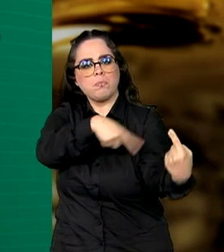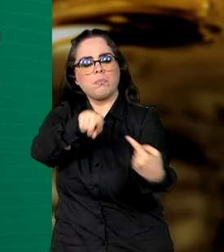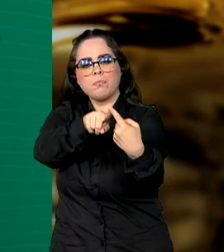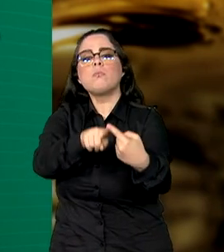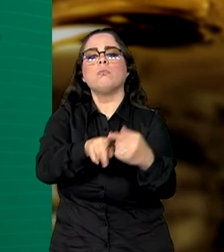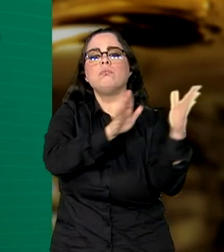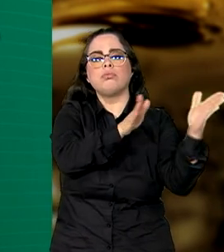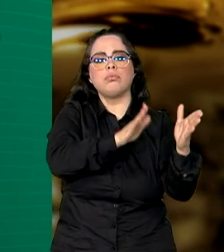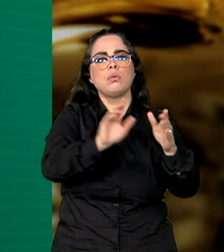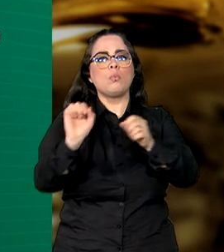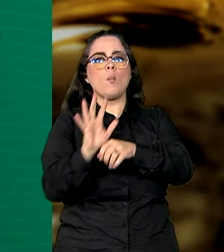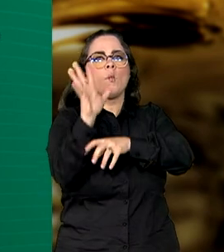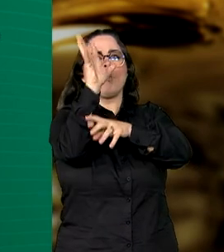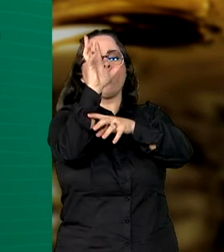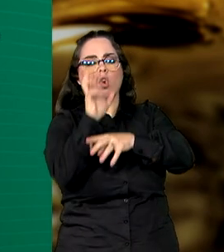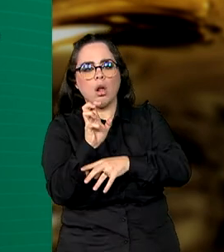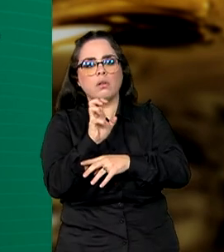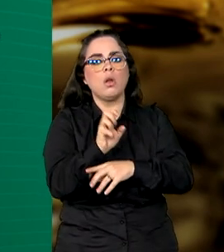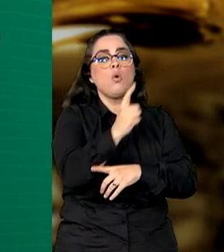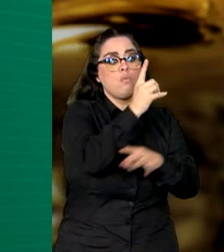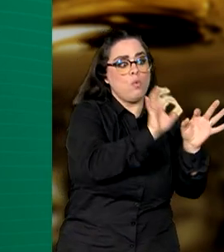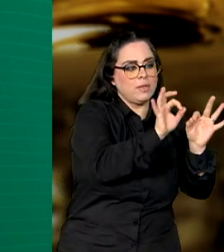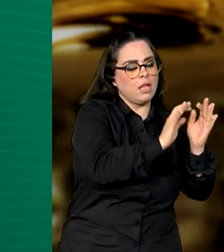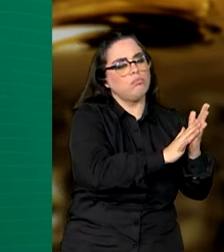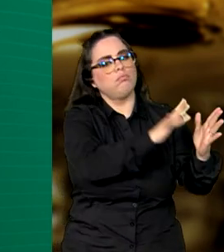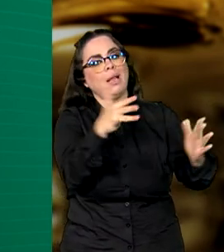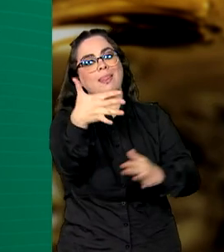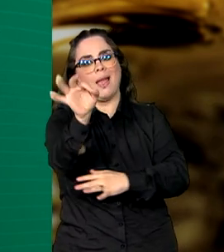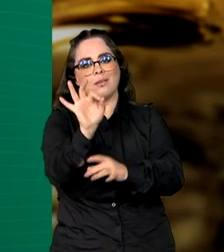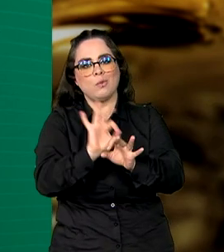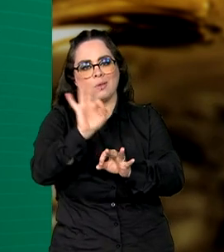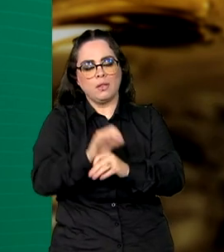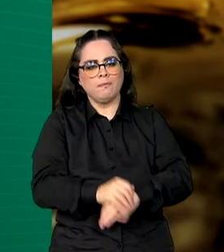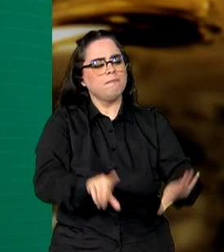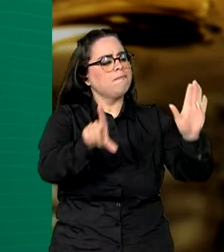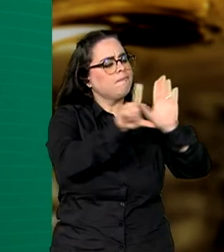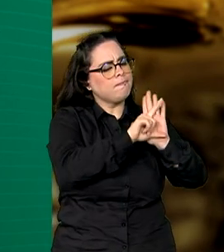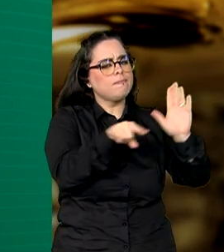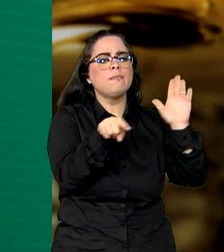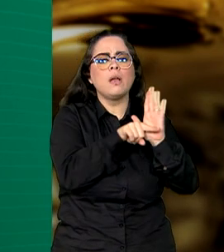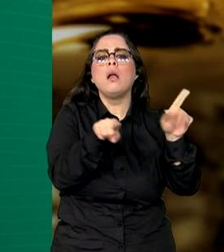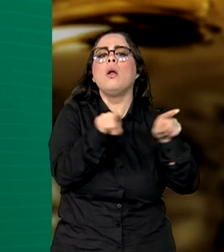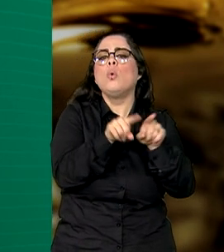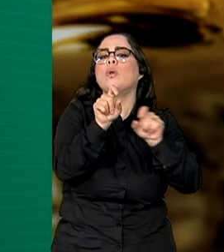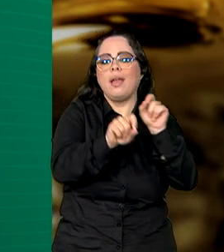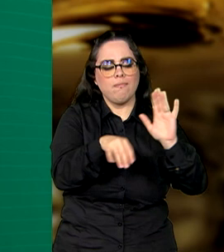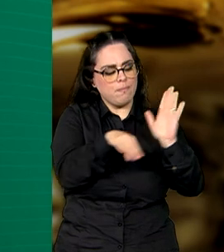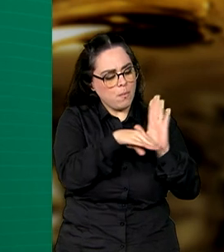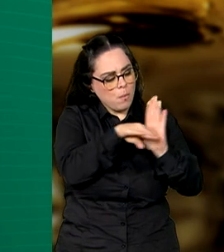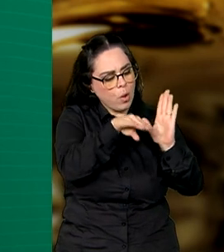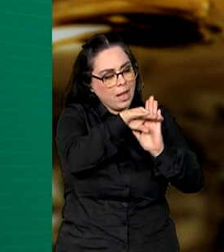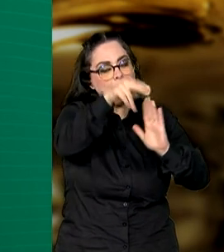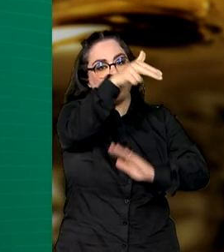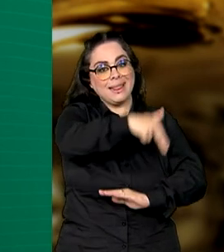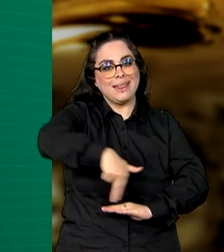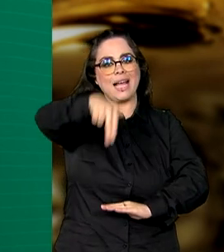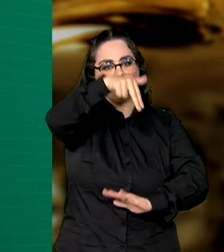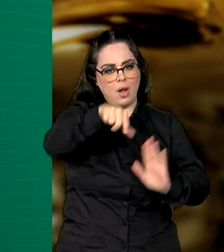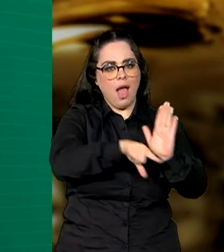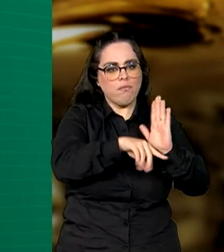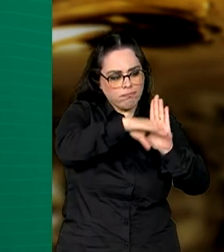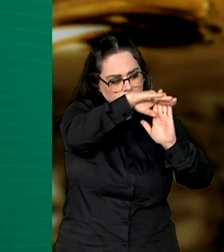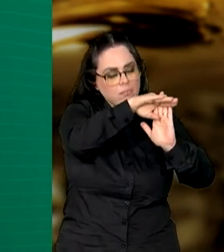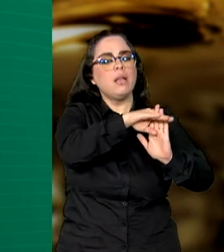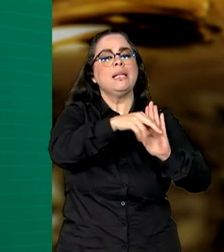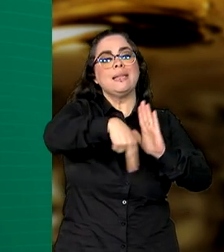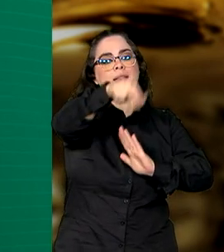% e podendo chegar a 10%. A lei também cria o Programa Nacional de Diesel Verde e programas voltados